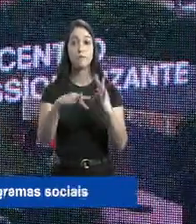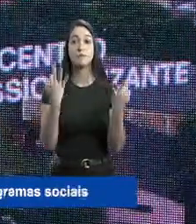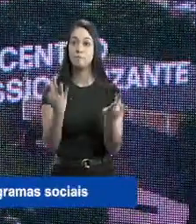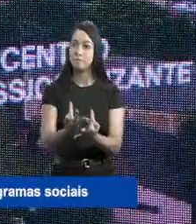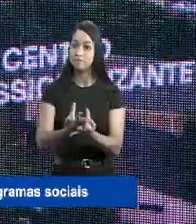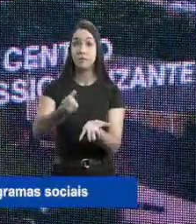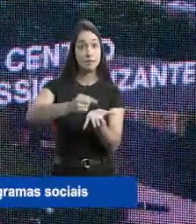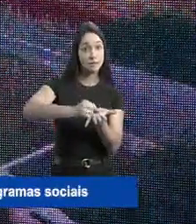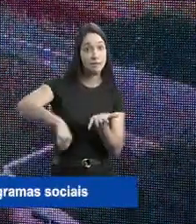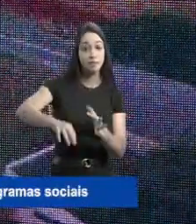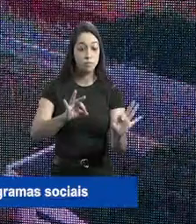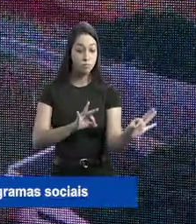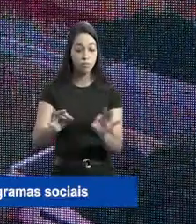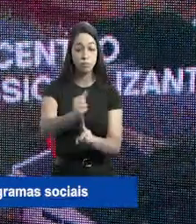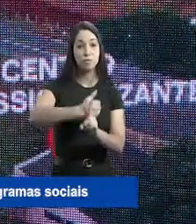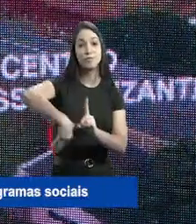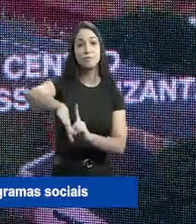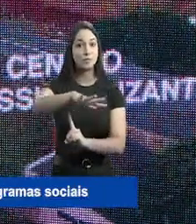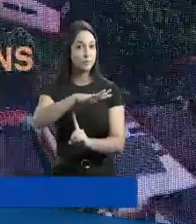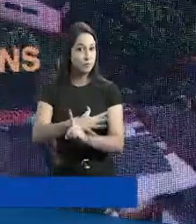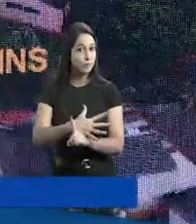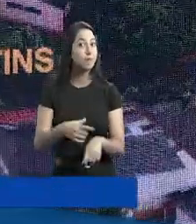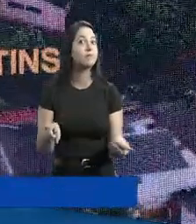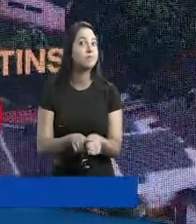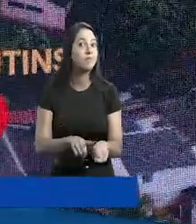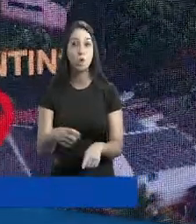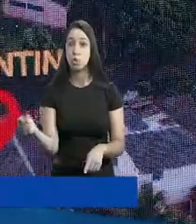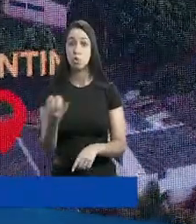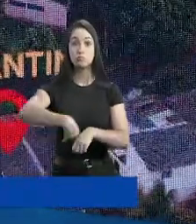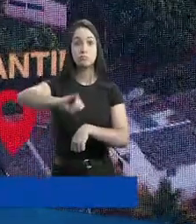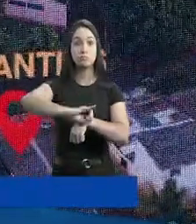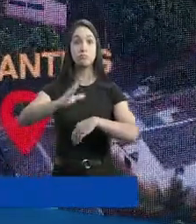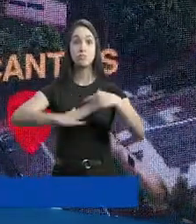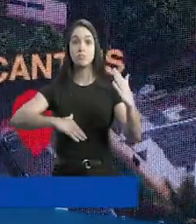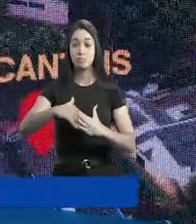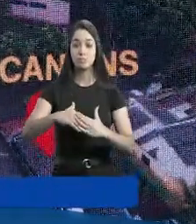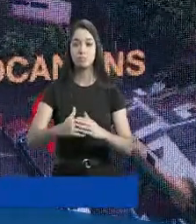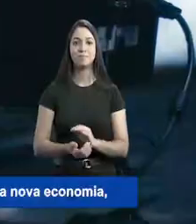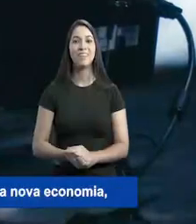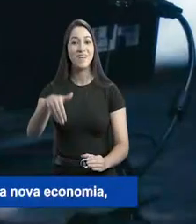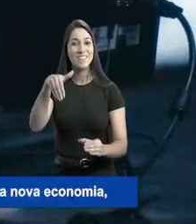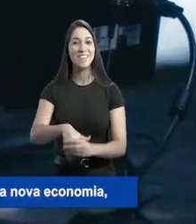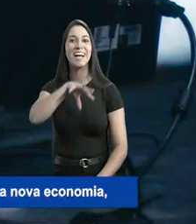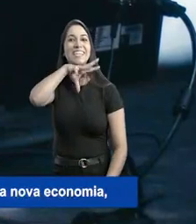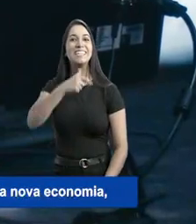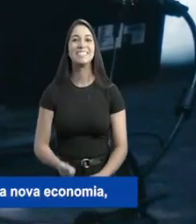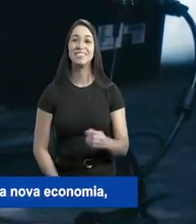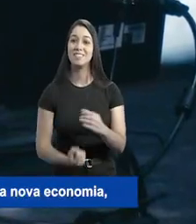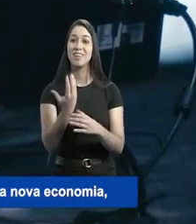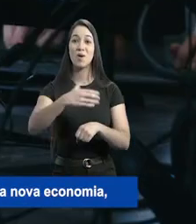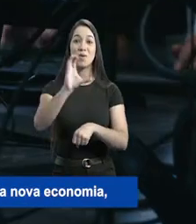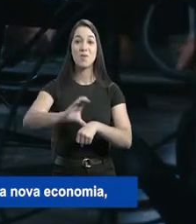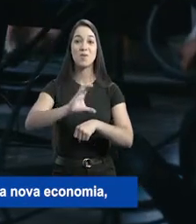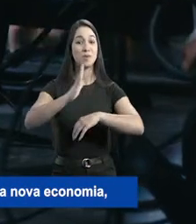família para fazer cadastramento em programas sociais e ainda um novo centro profissionalizante. Com seu voto, Odelmo